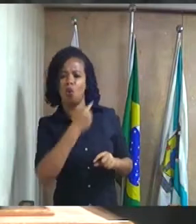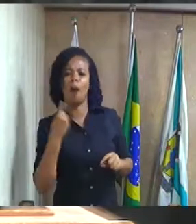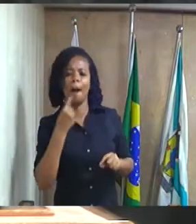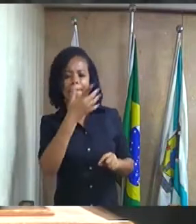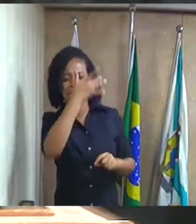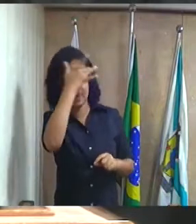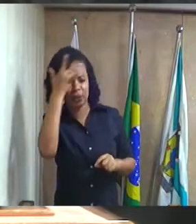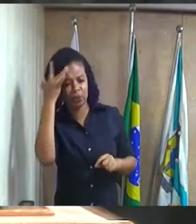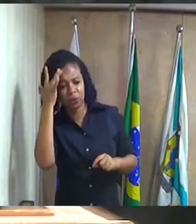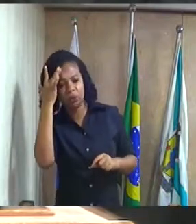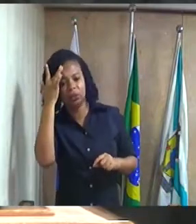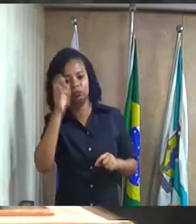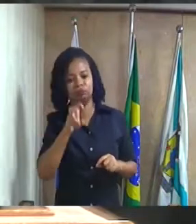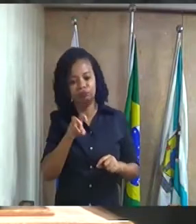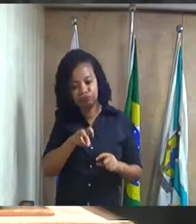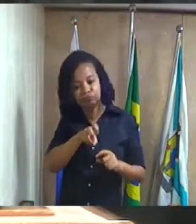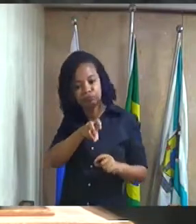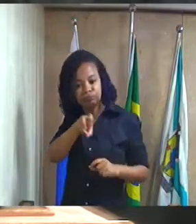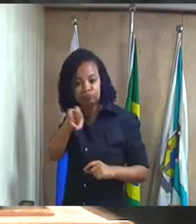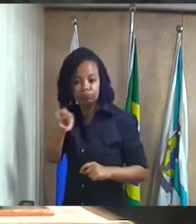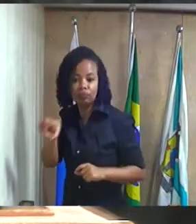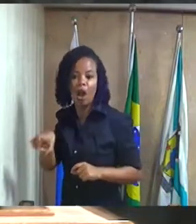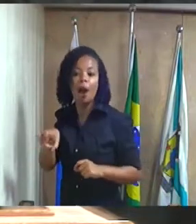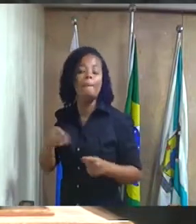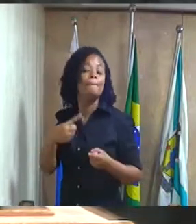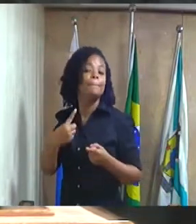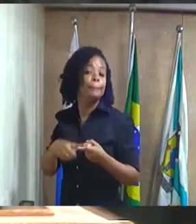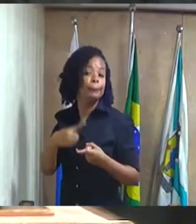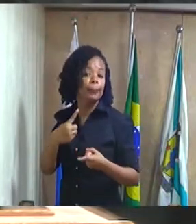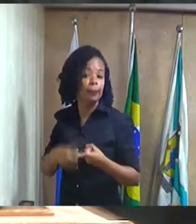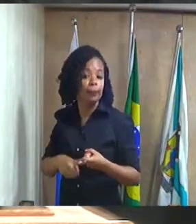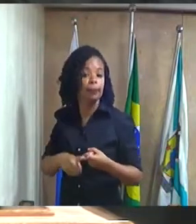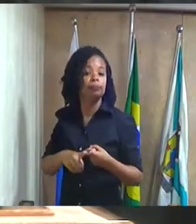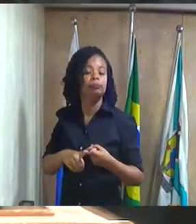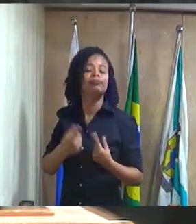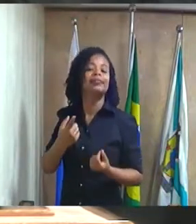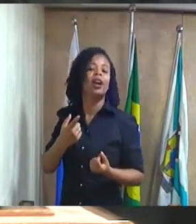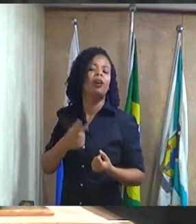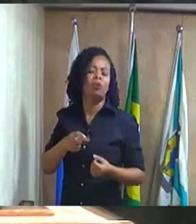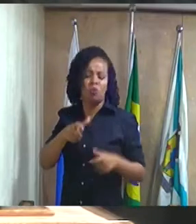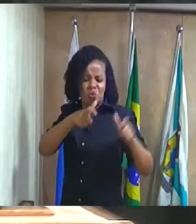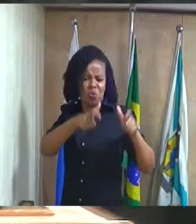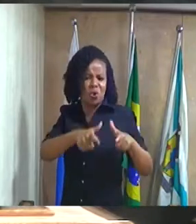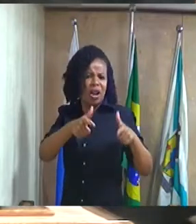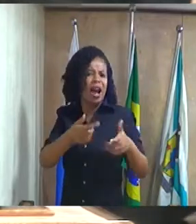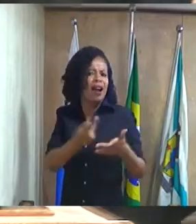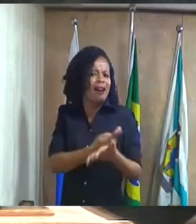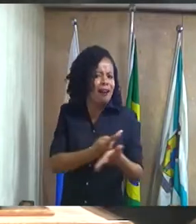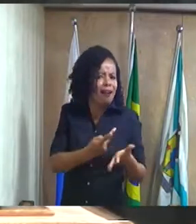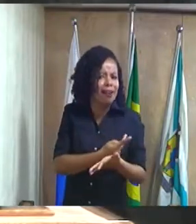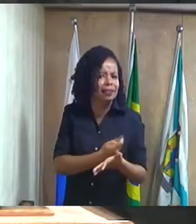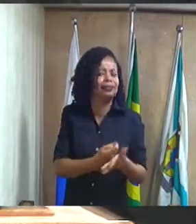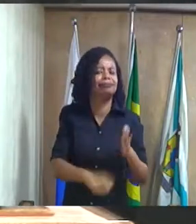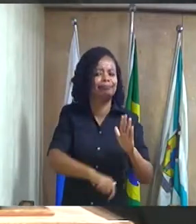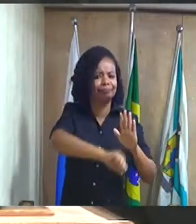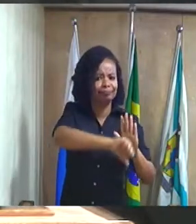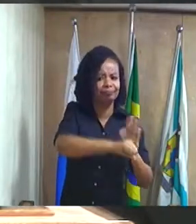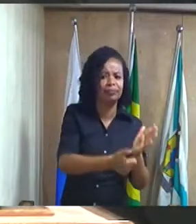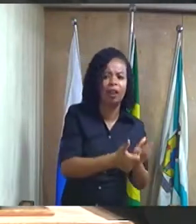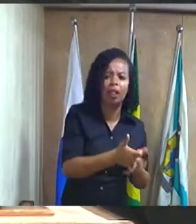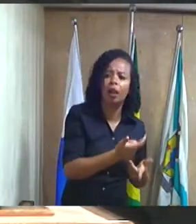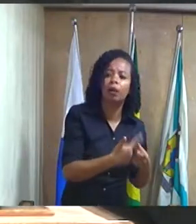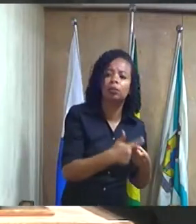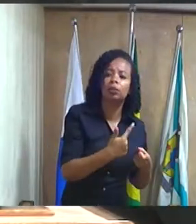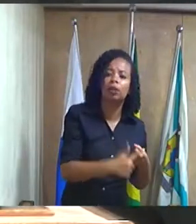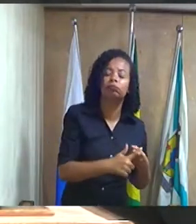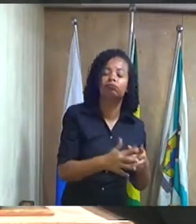retirar o seu veículo para que ele realmente o veículo não tem que estar ali em certos locais que atrapalha o bom andamento